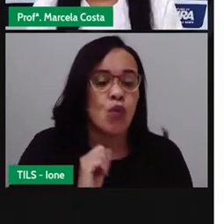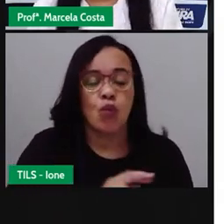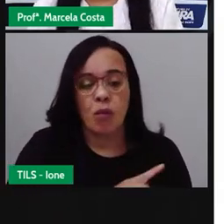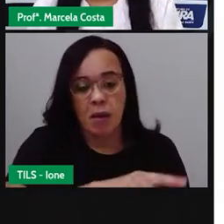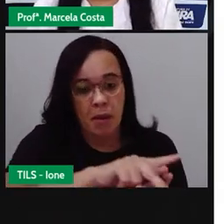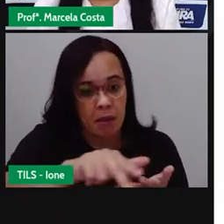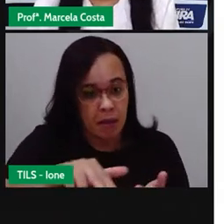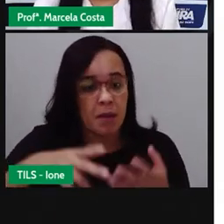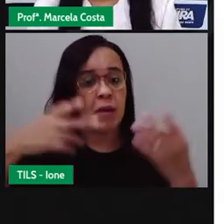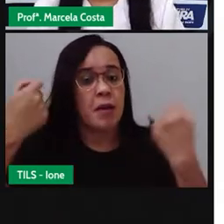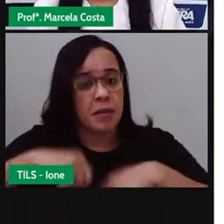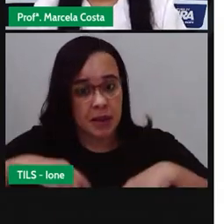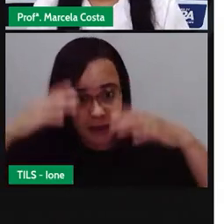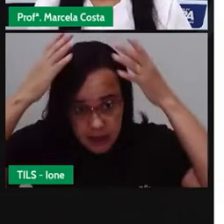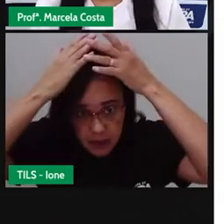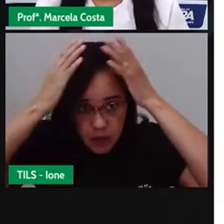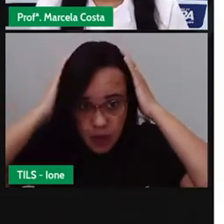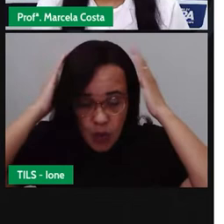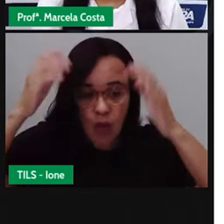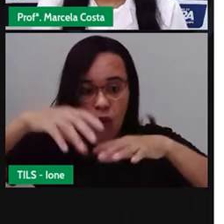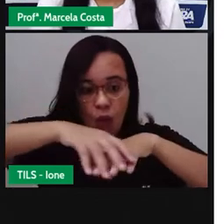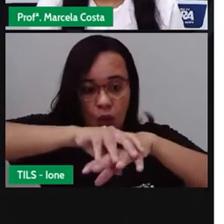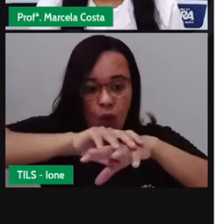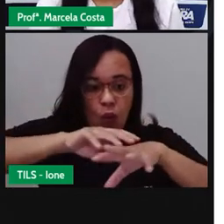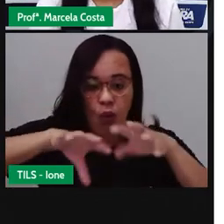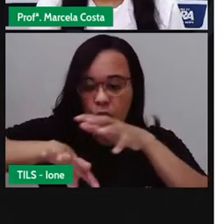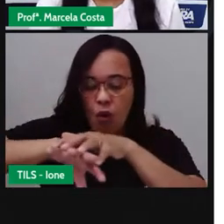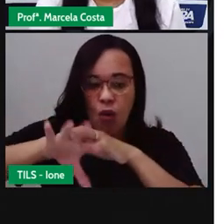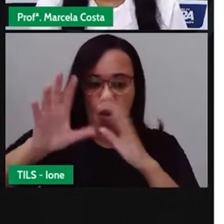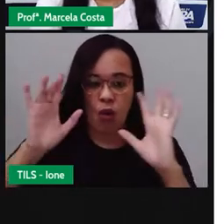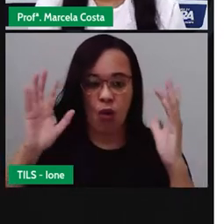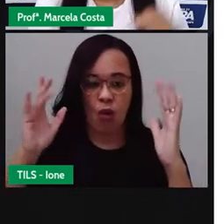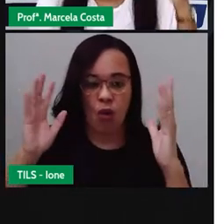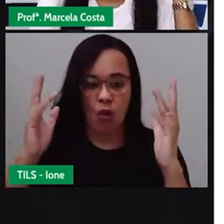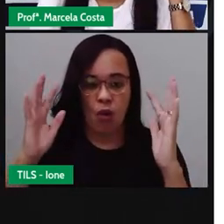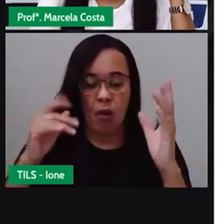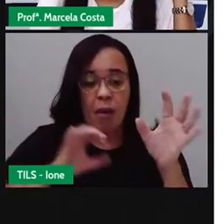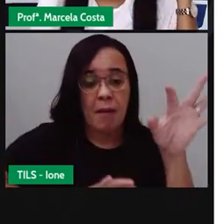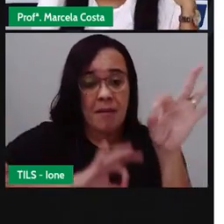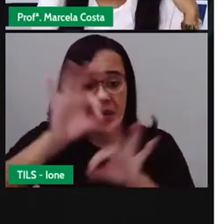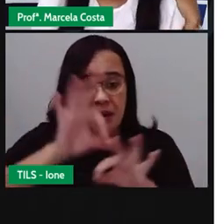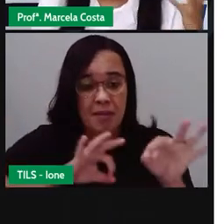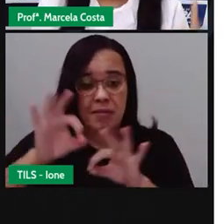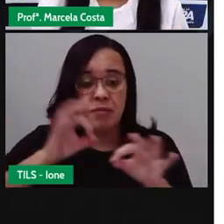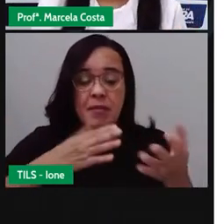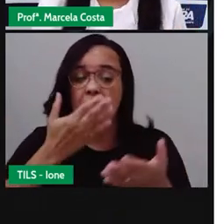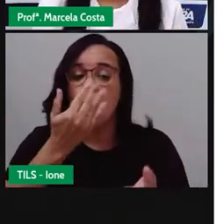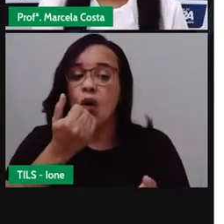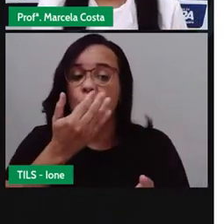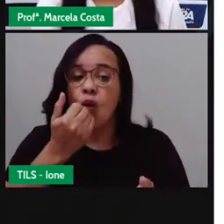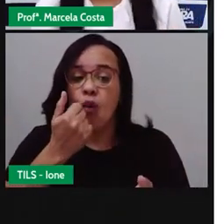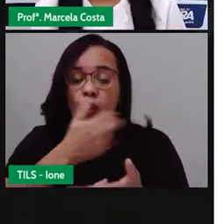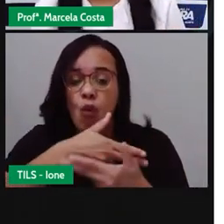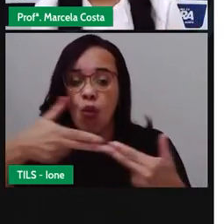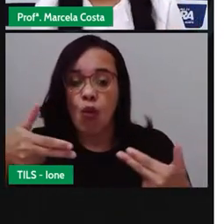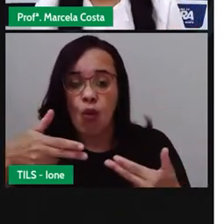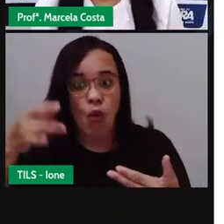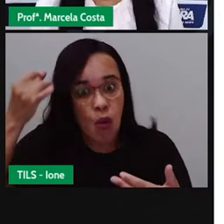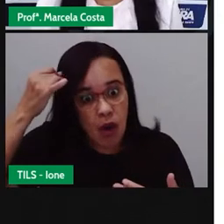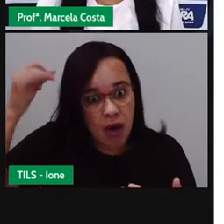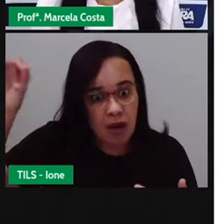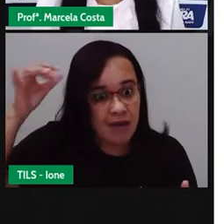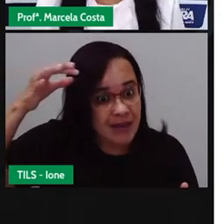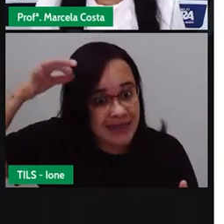soca, luva, para preparar os alimentos, para que não caia, né, fios de cabelo na comida,